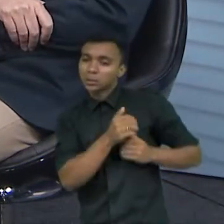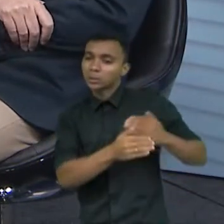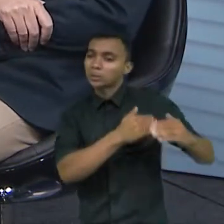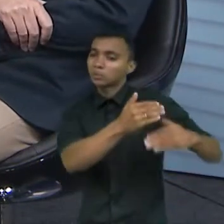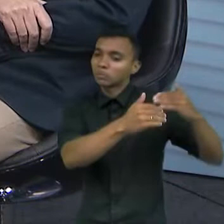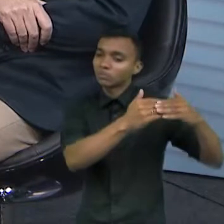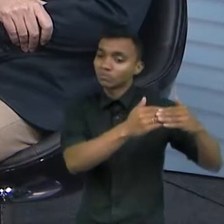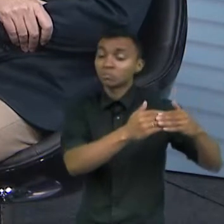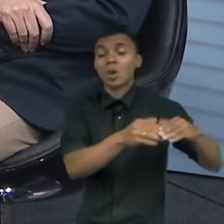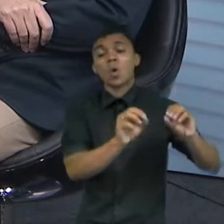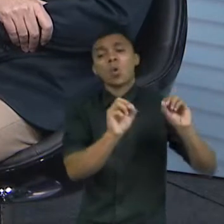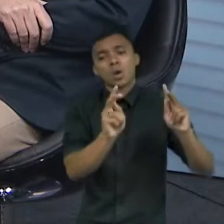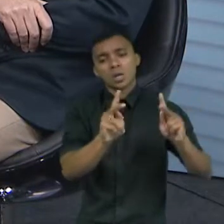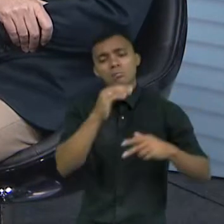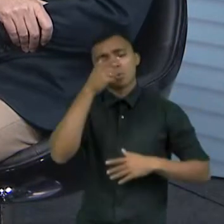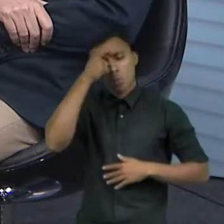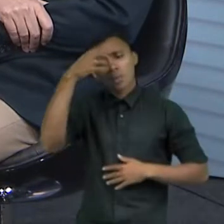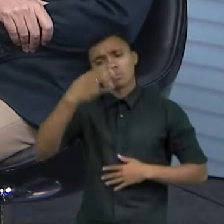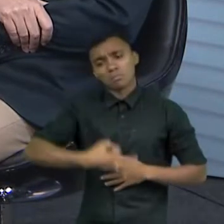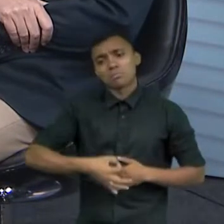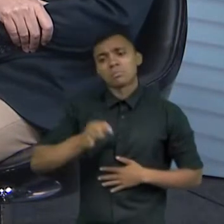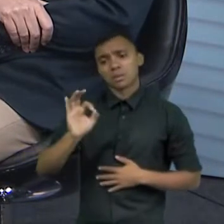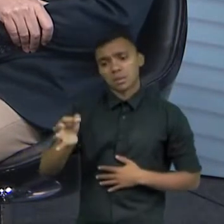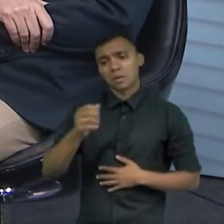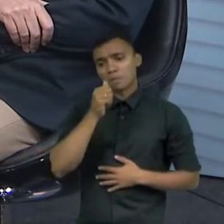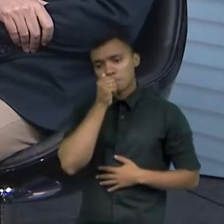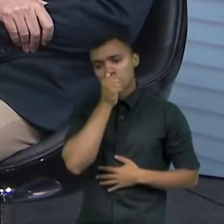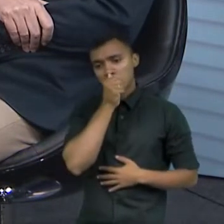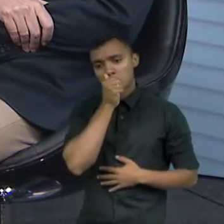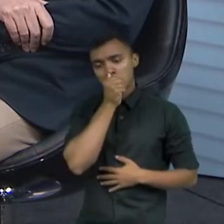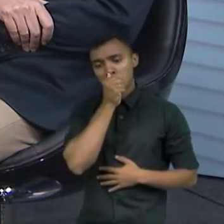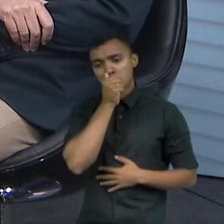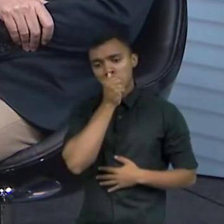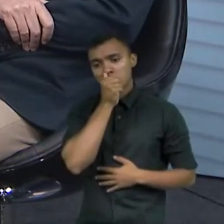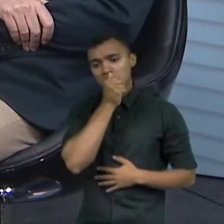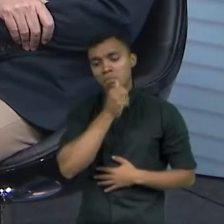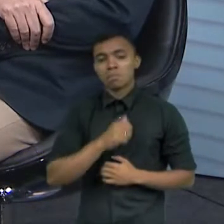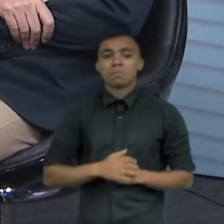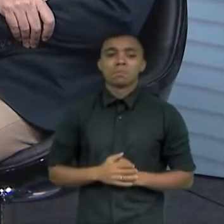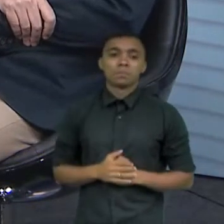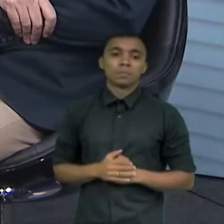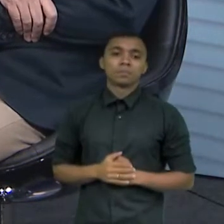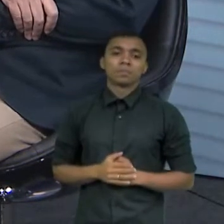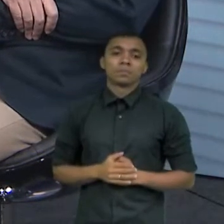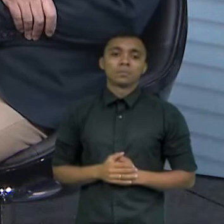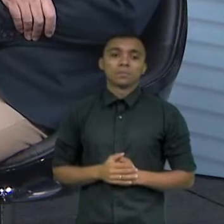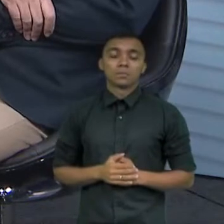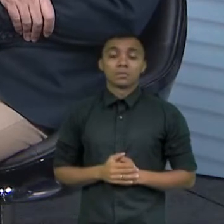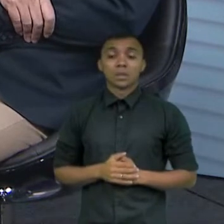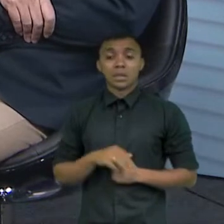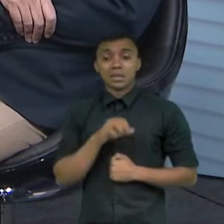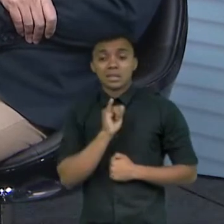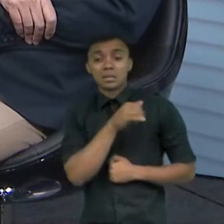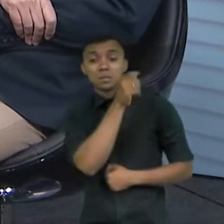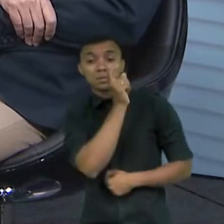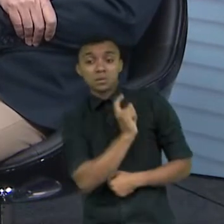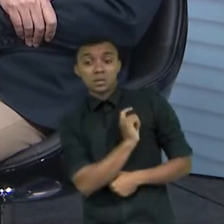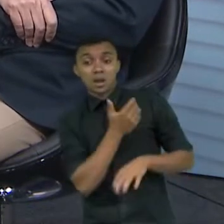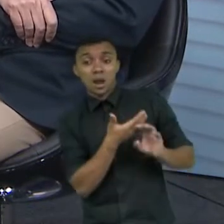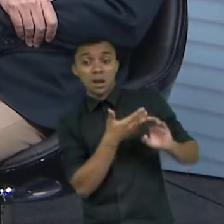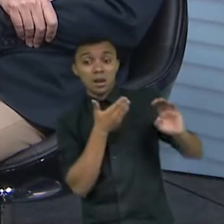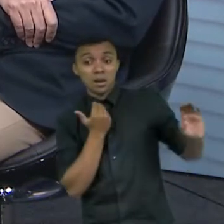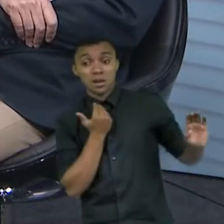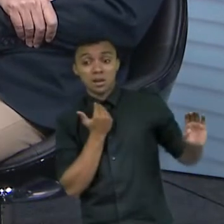regular ok é a gente já viu vários casos assim mas será que segregar numa escola